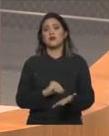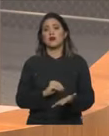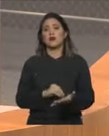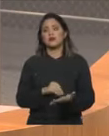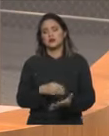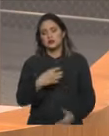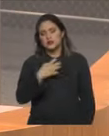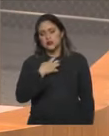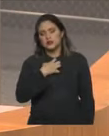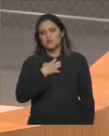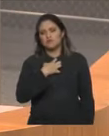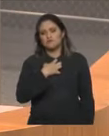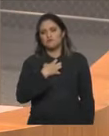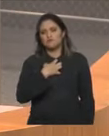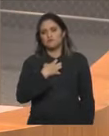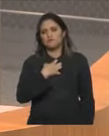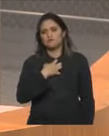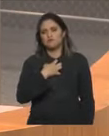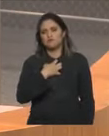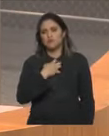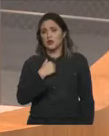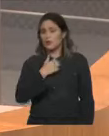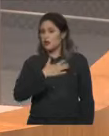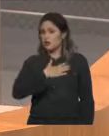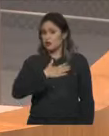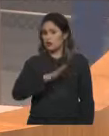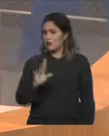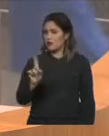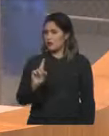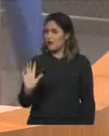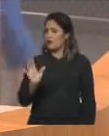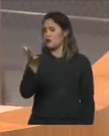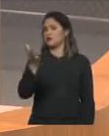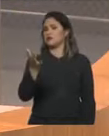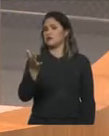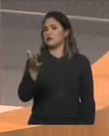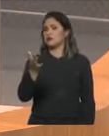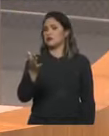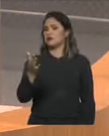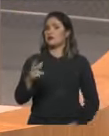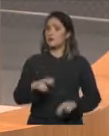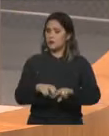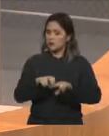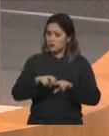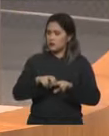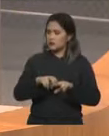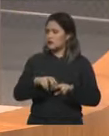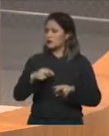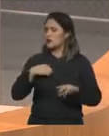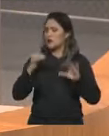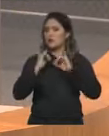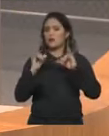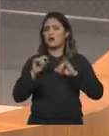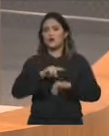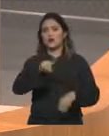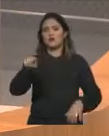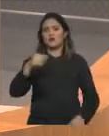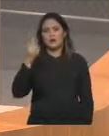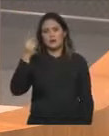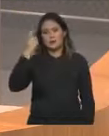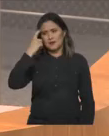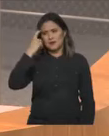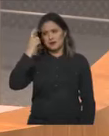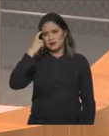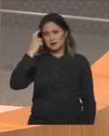Repudio essa postura. E, por isso, eu trago aqui a essa casa essa reflexão, pois, precisamos, de